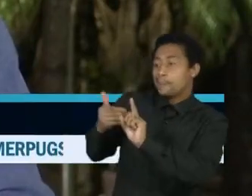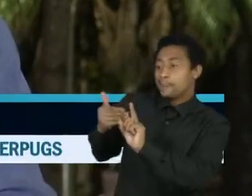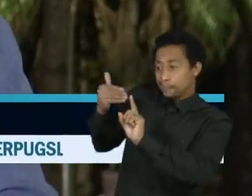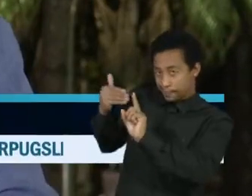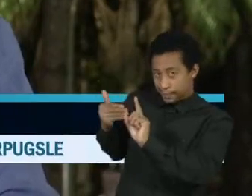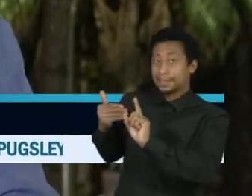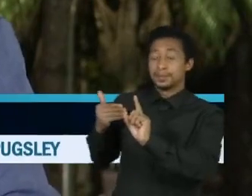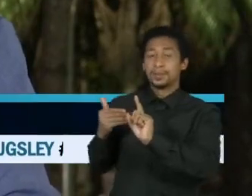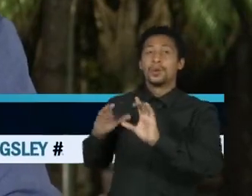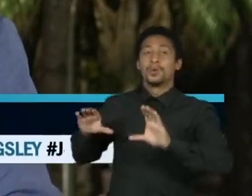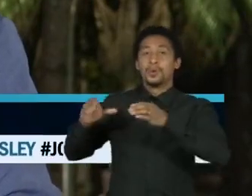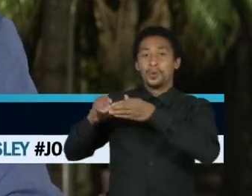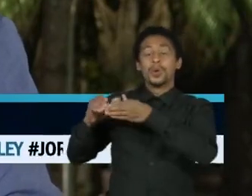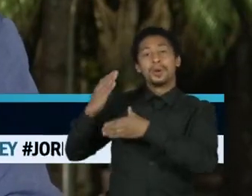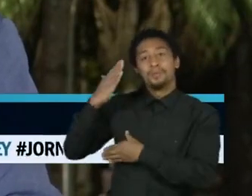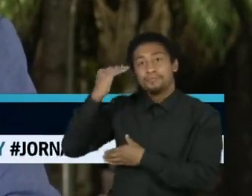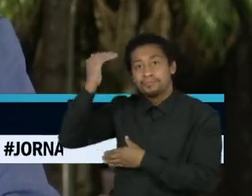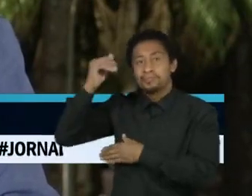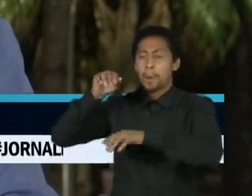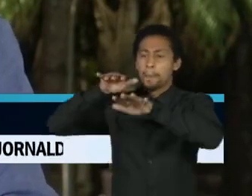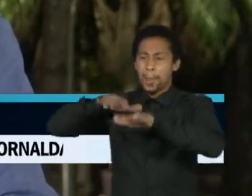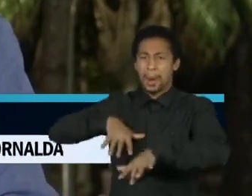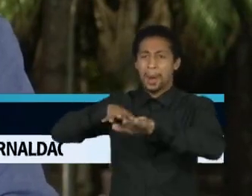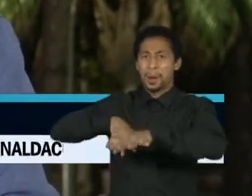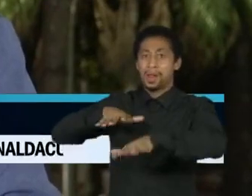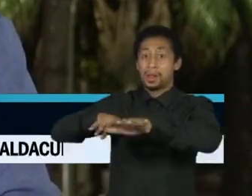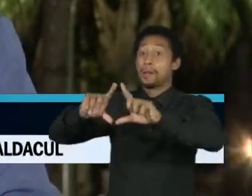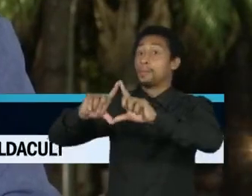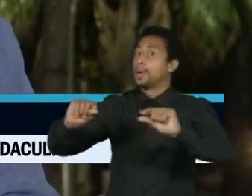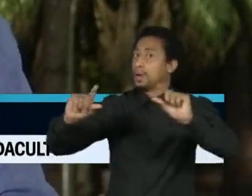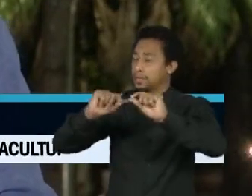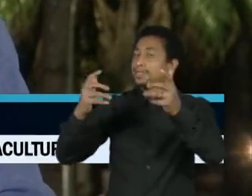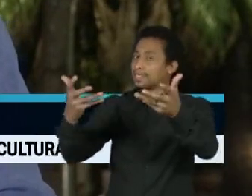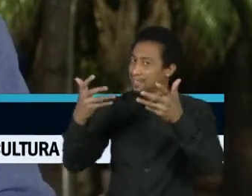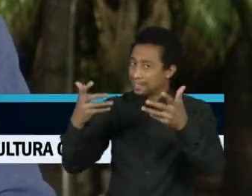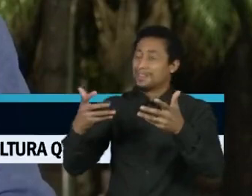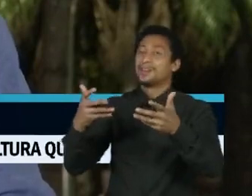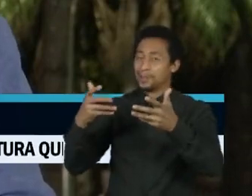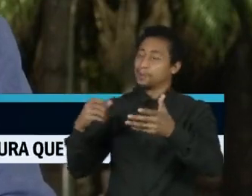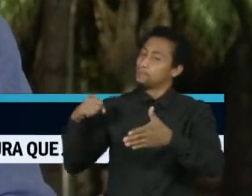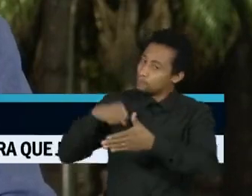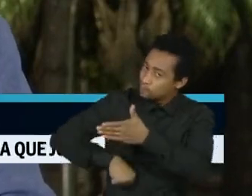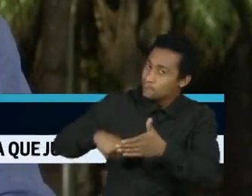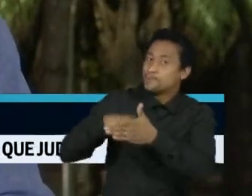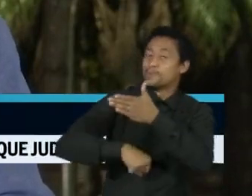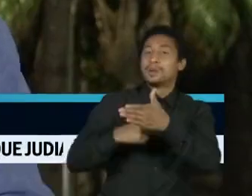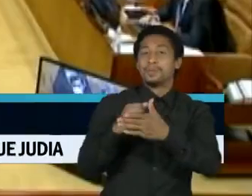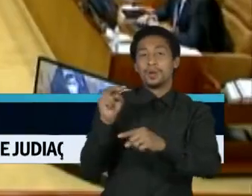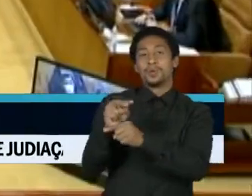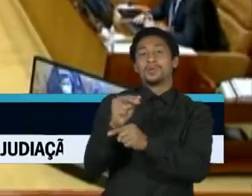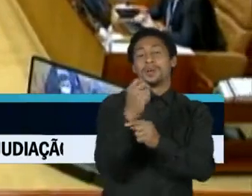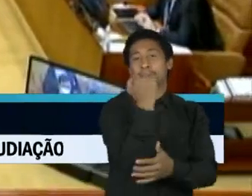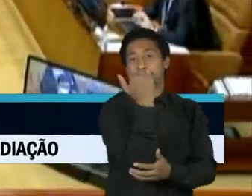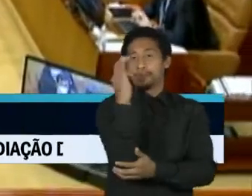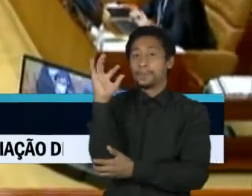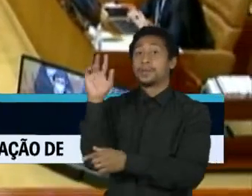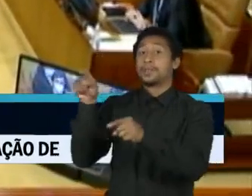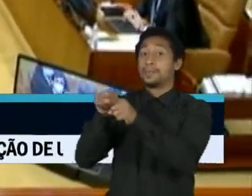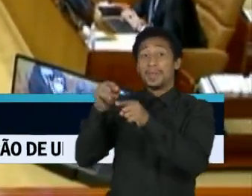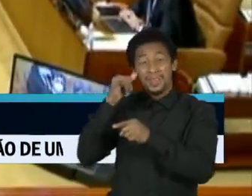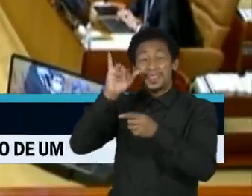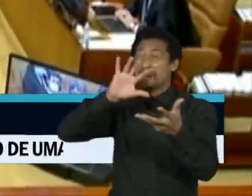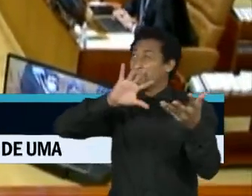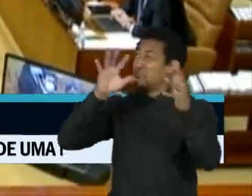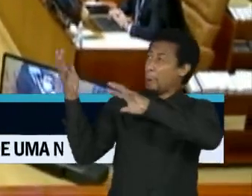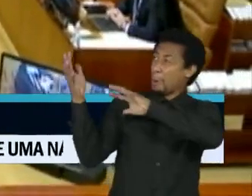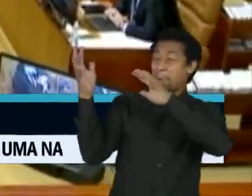ambientalistas, as decisões do Supremo podem recolocar o Brasil no rumo do combate às mudanças climáticas. A sessão foi